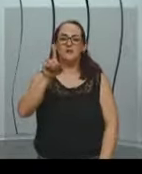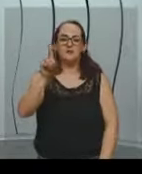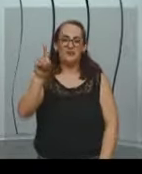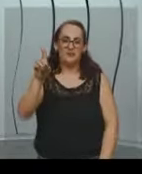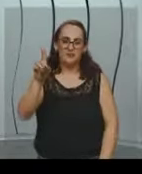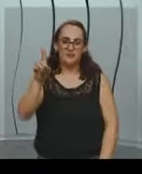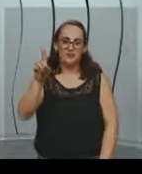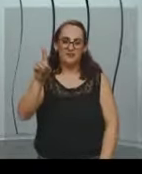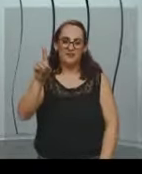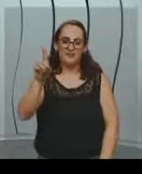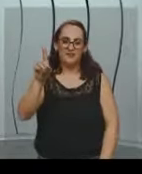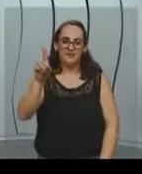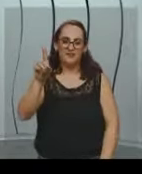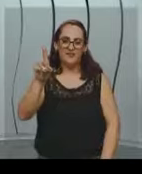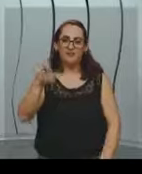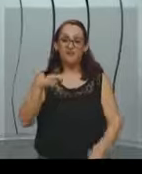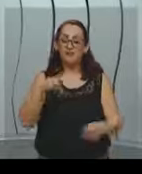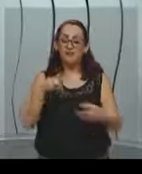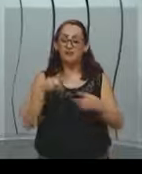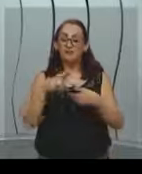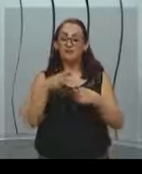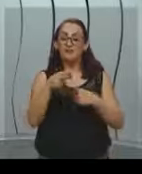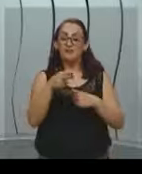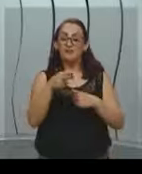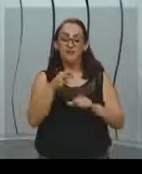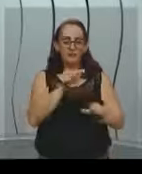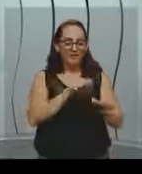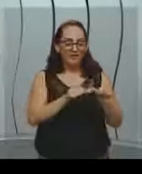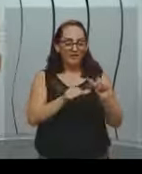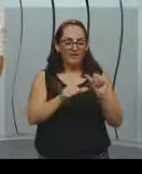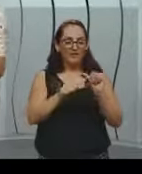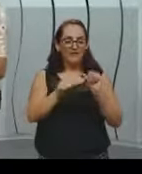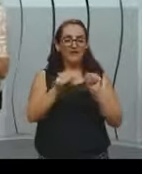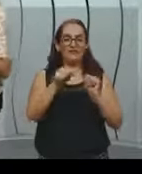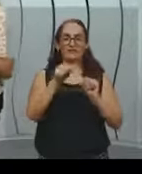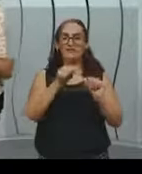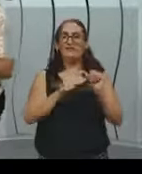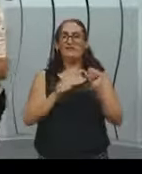fez tudo mudar. Não mesmo?